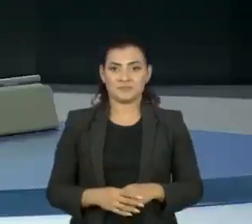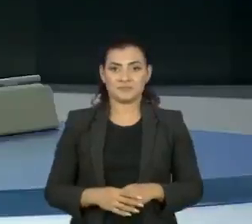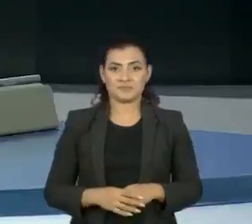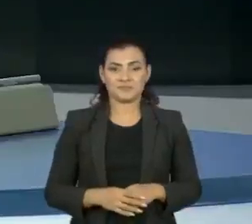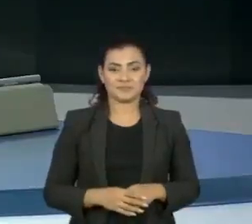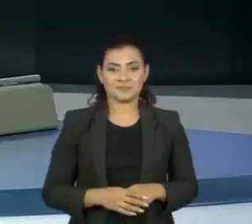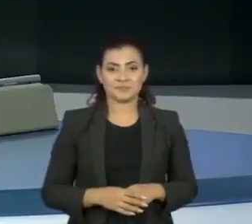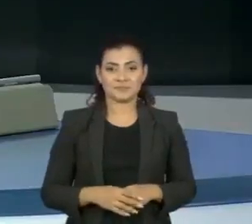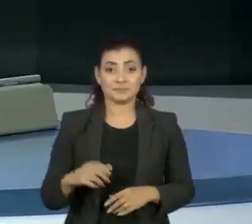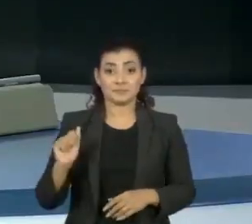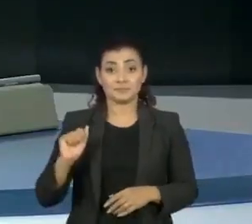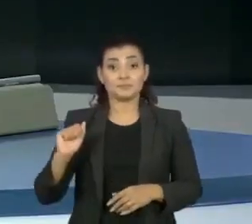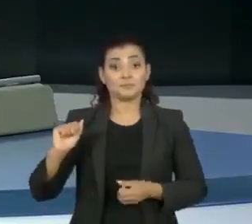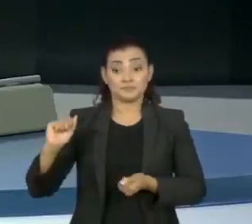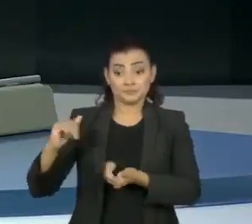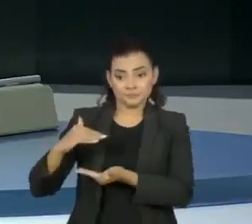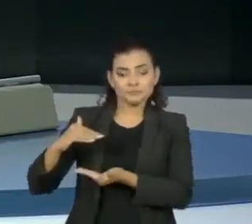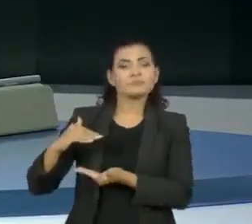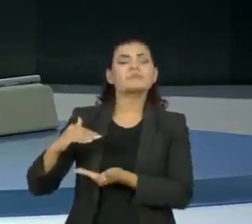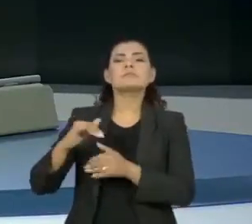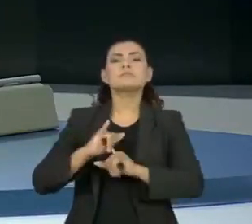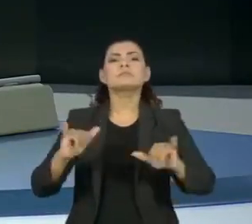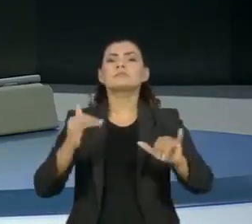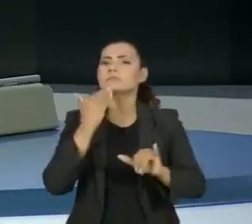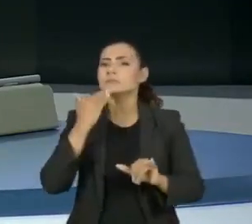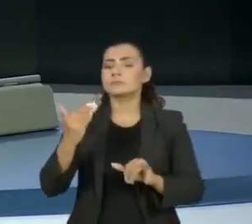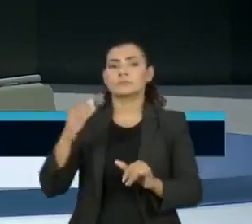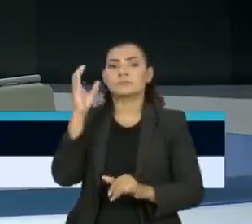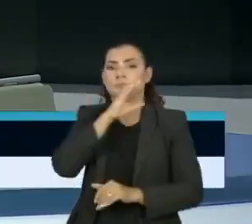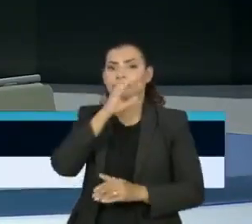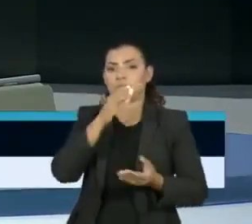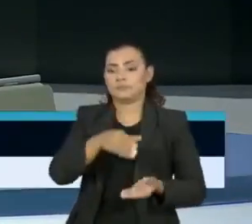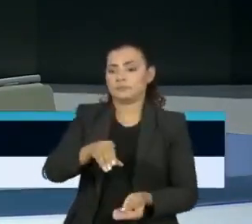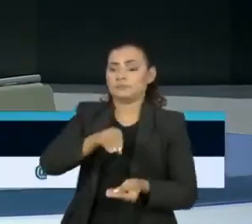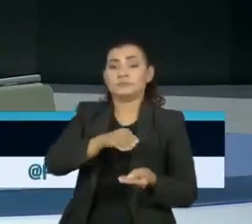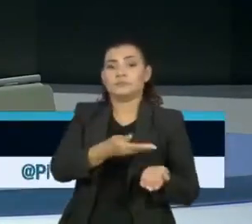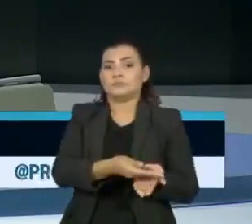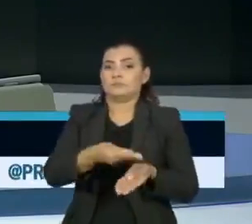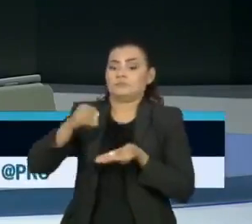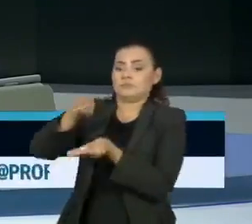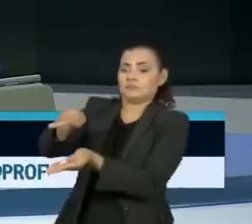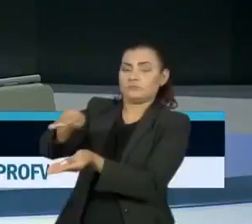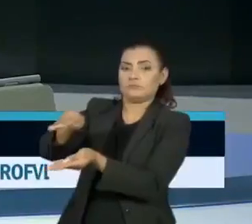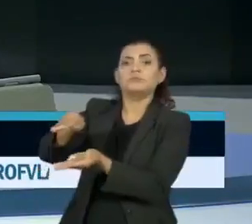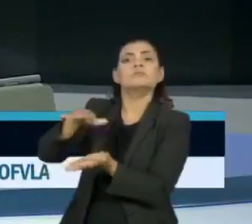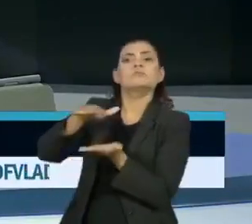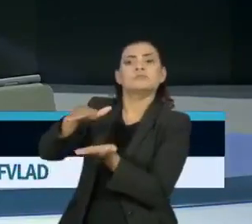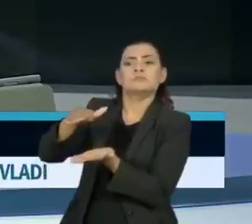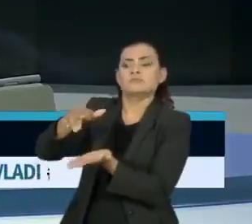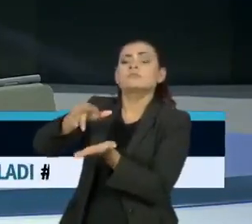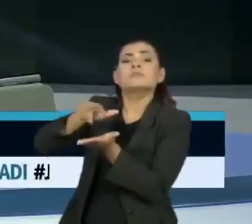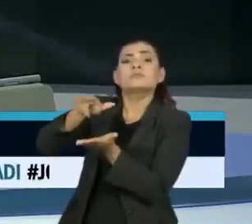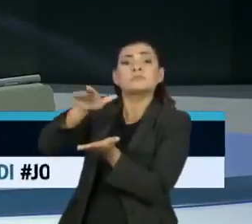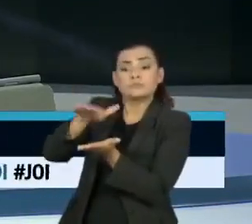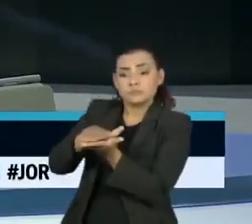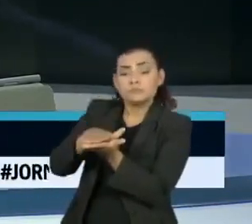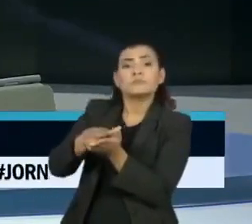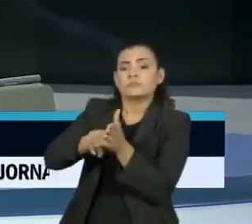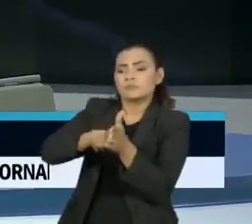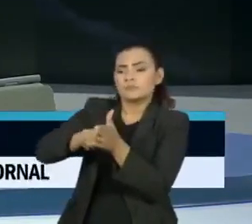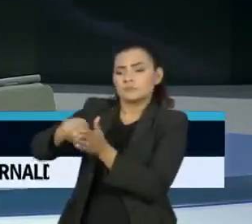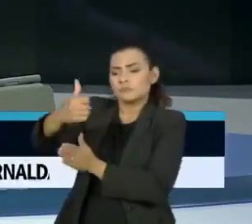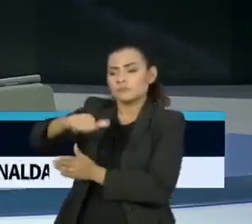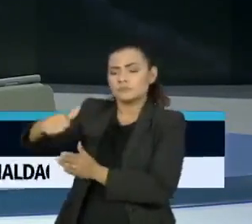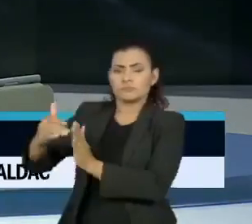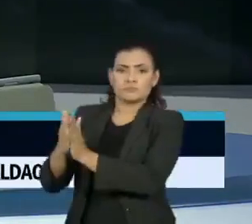A Anvisa recebeu hoje o pedido de uso emergencial da Coronavac, vacina contra a Covid-19, desenvolvida pelo Instituto Butantan,